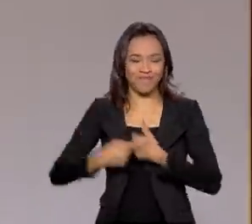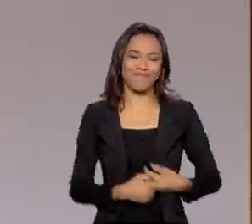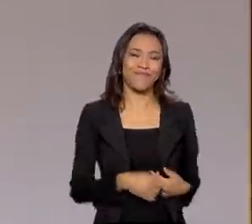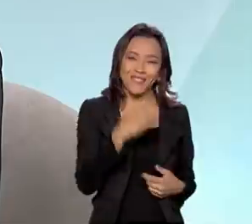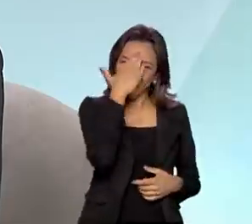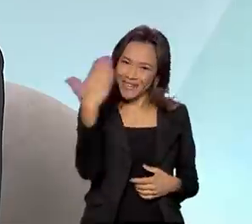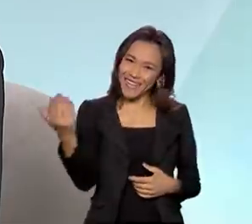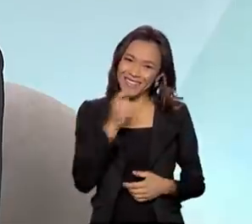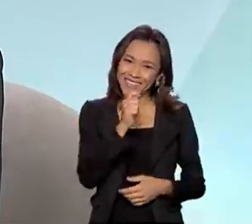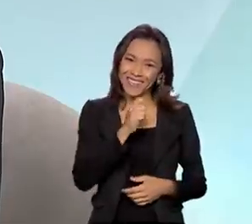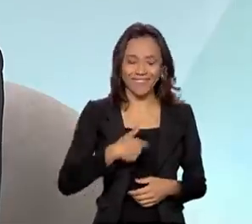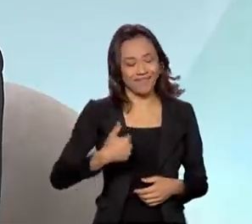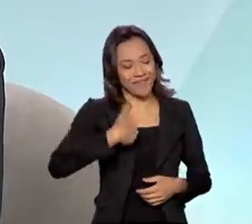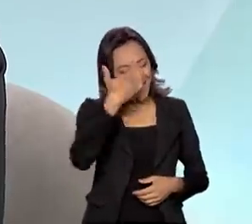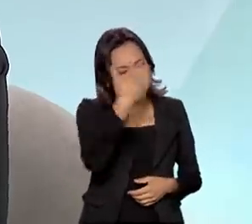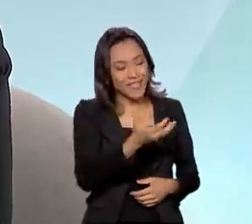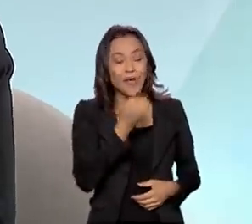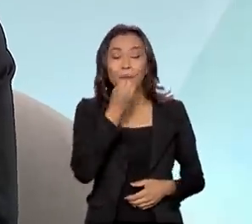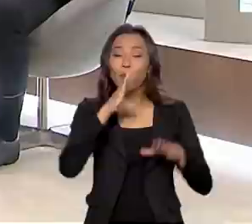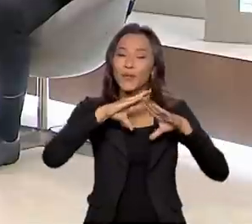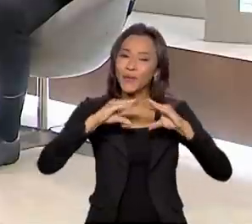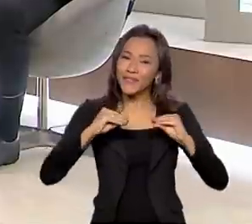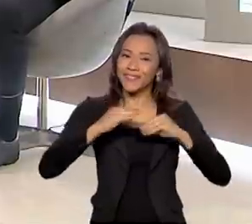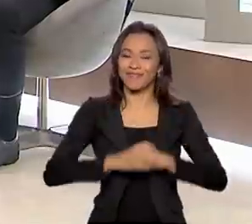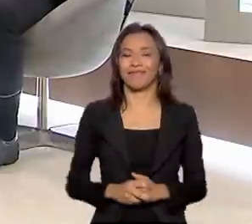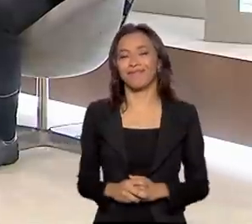entrevista. Eu que agradeço, uma boa noite a todos.